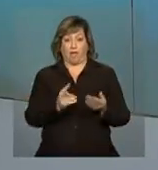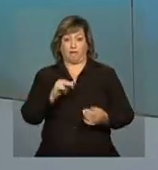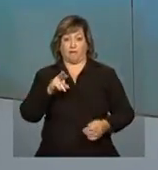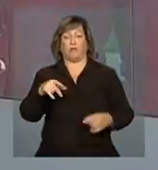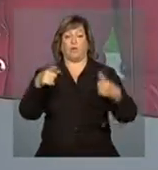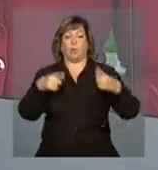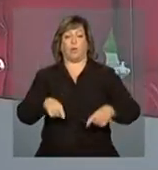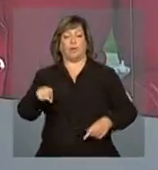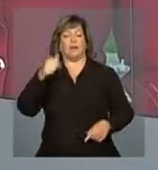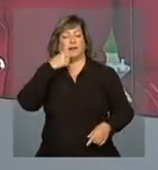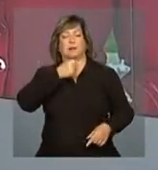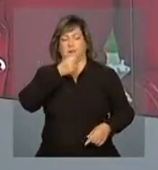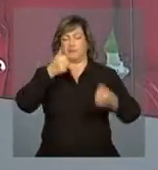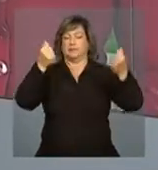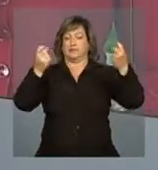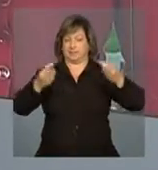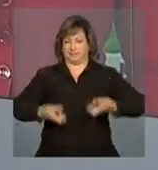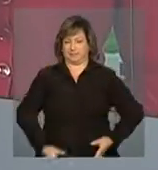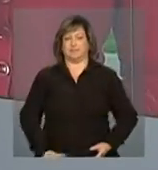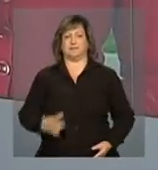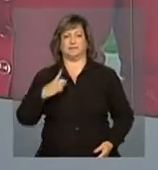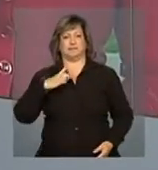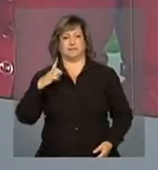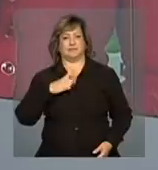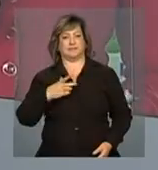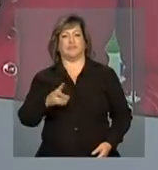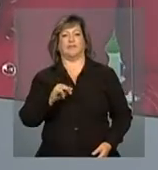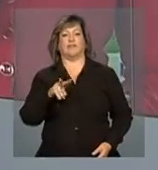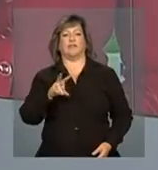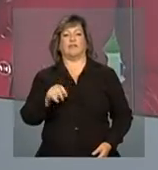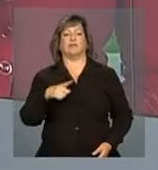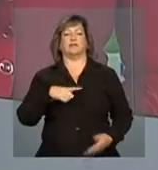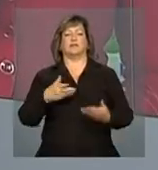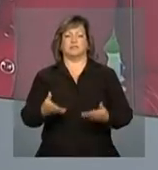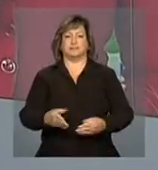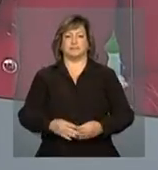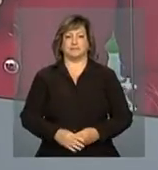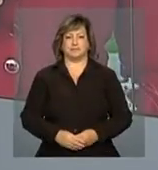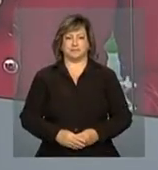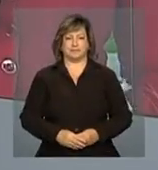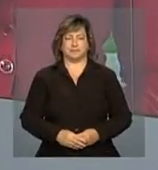Itapira. Repórter Priscila Machado tem as informações ao vivo. Bom dia, Priscila.